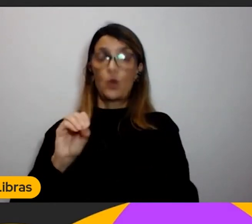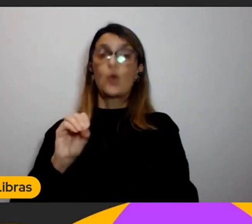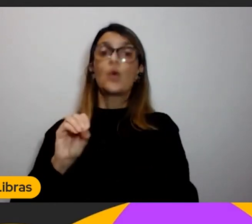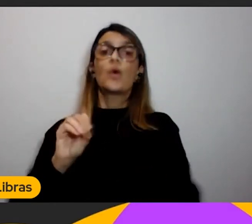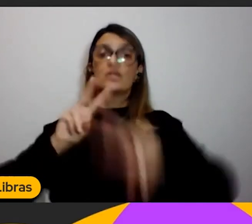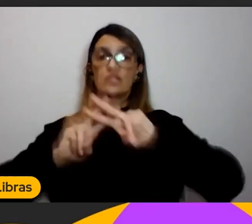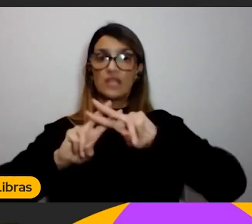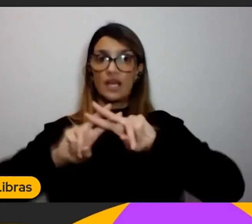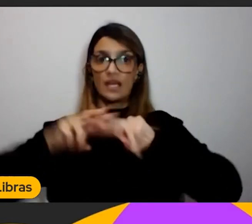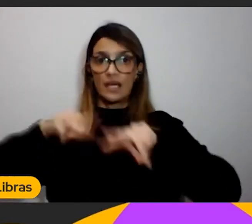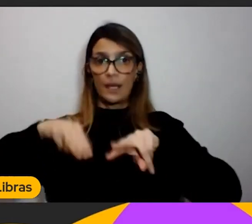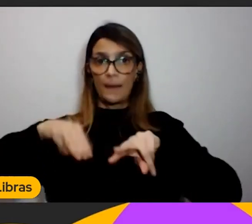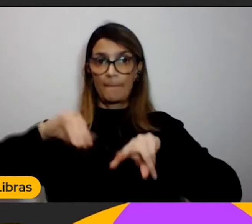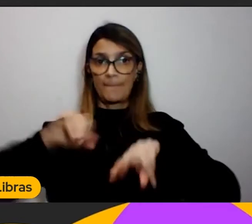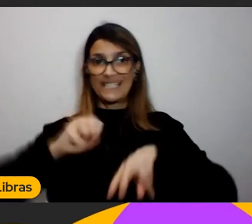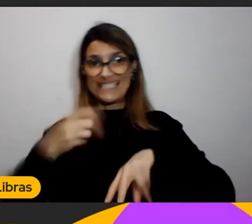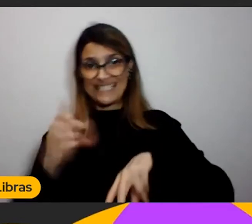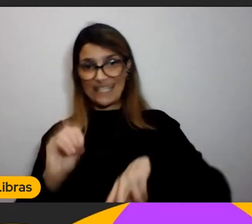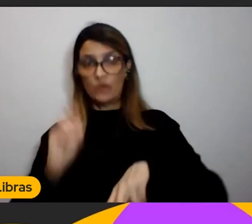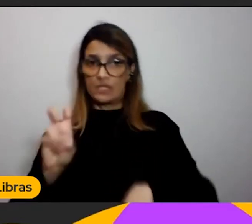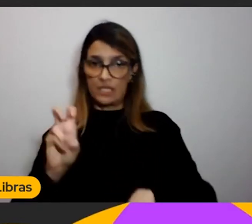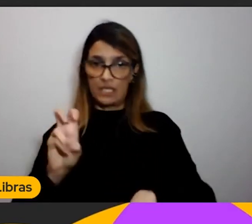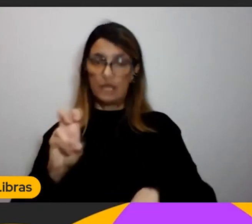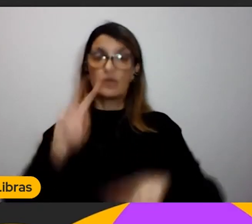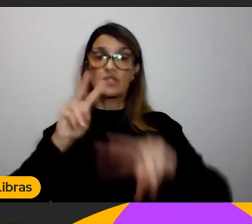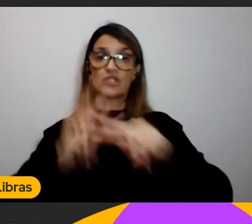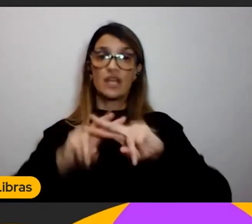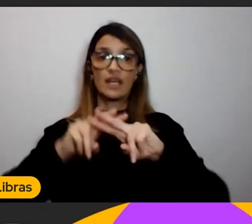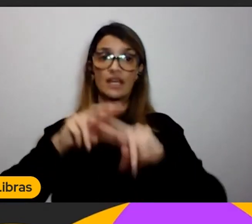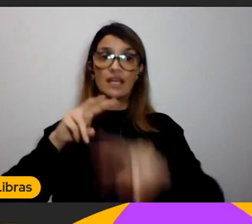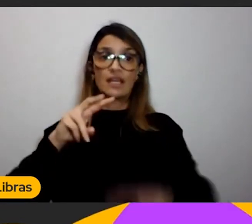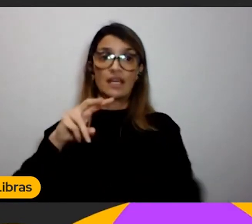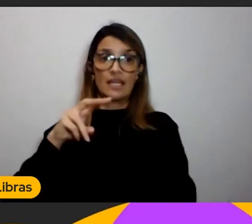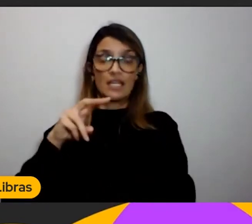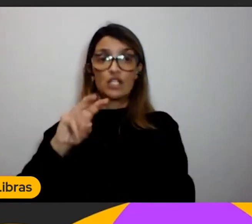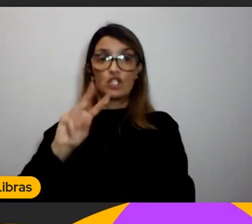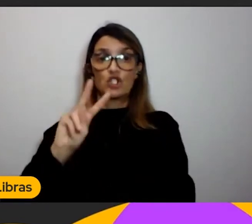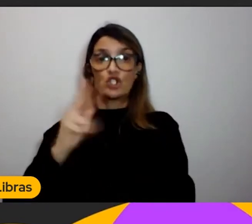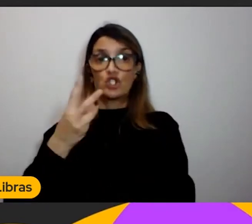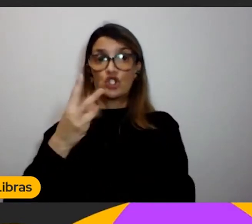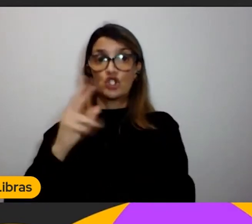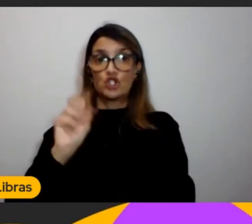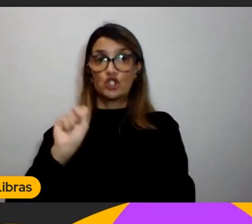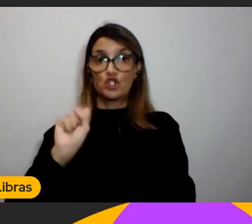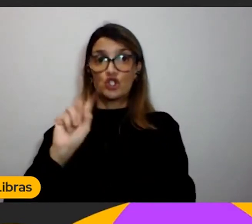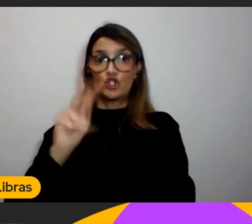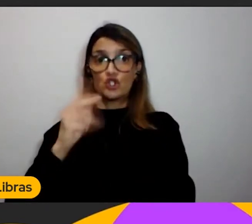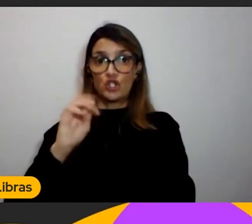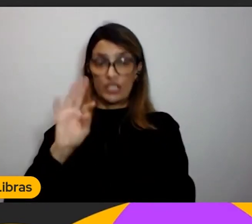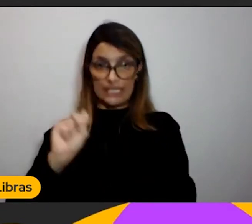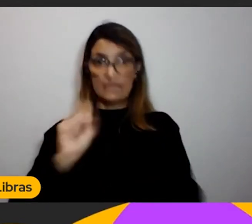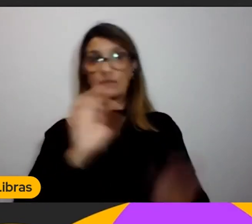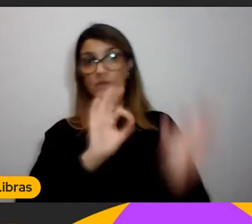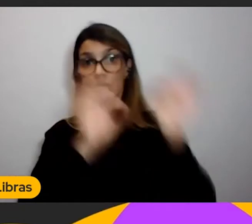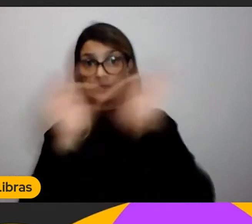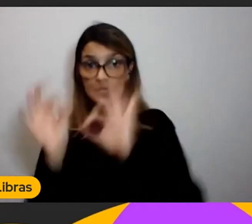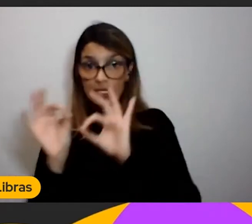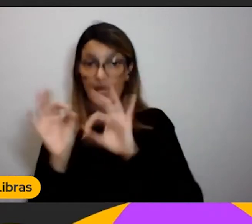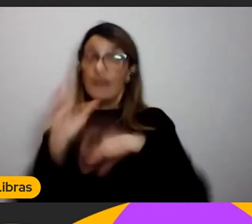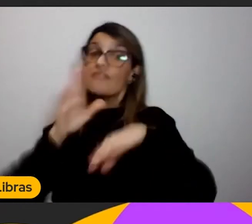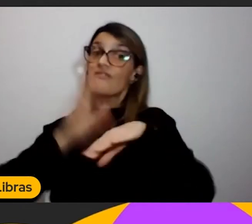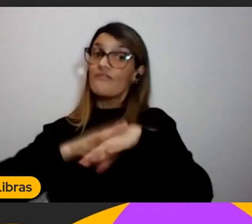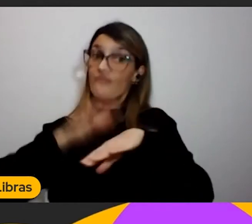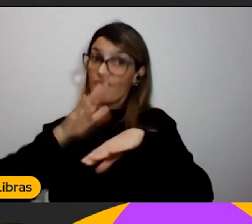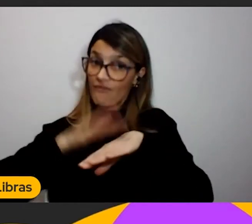5, hashtag Profissão Criador e hashtag Shorts para a gente assistir e acompanhar. Não deixem de fazer.